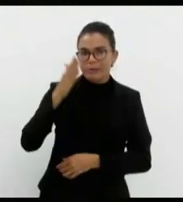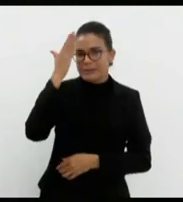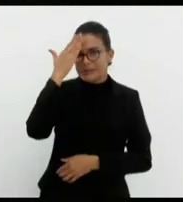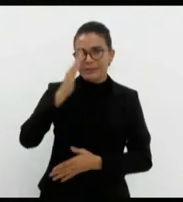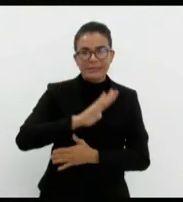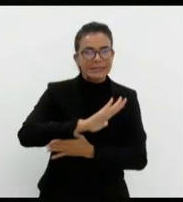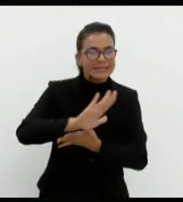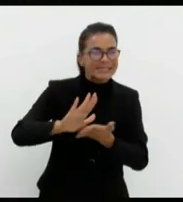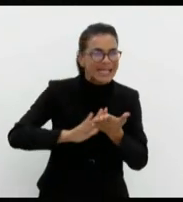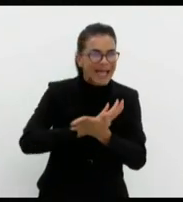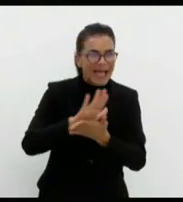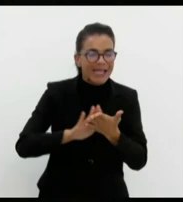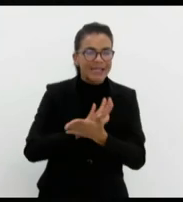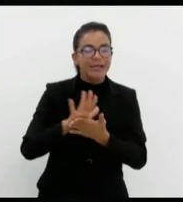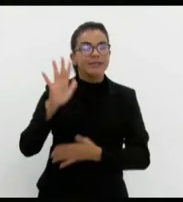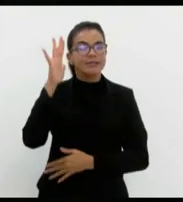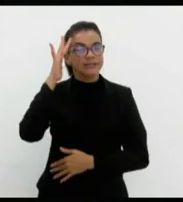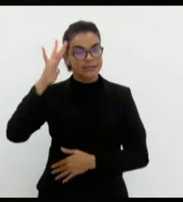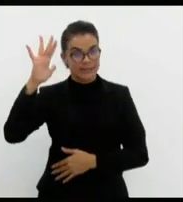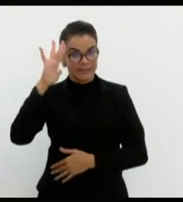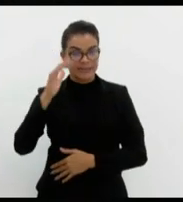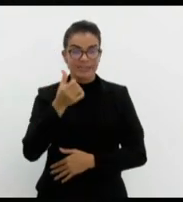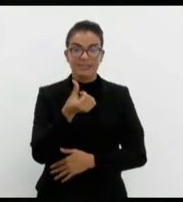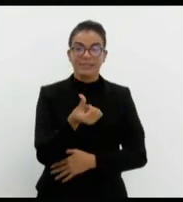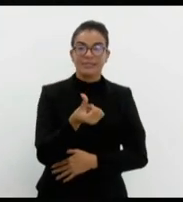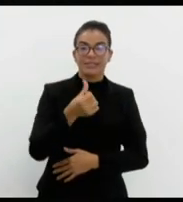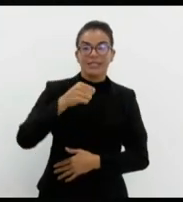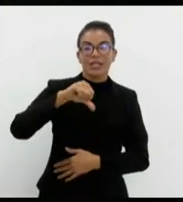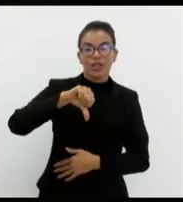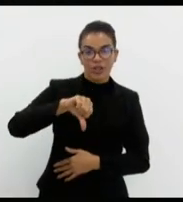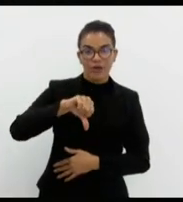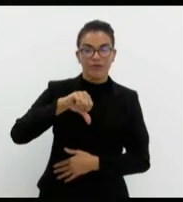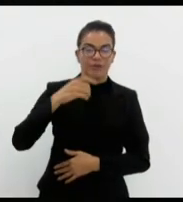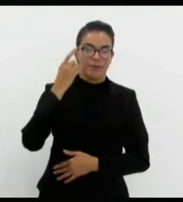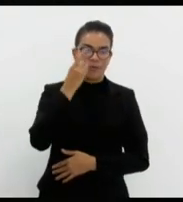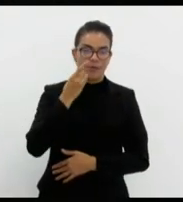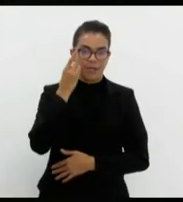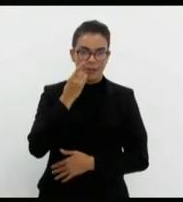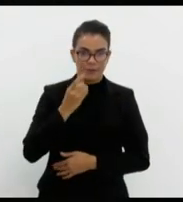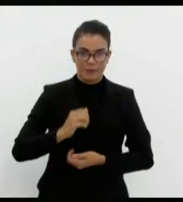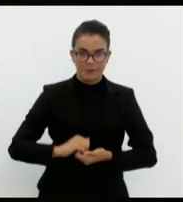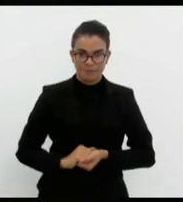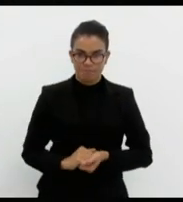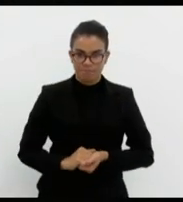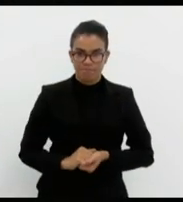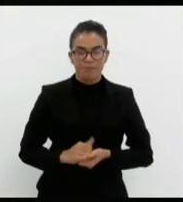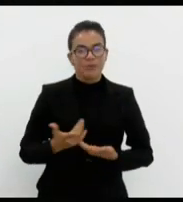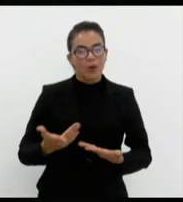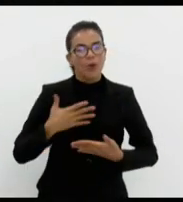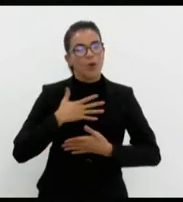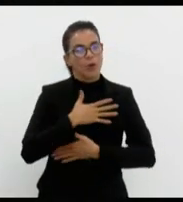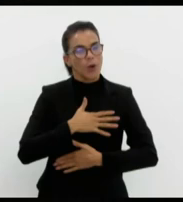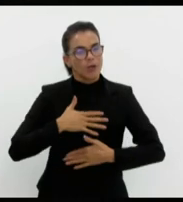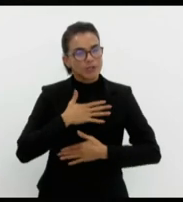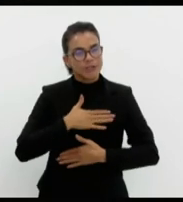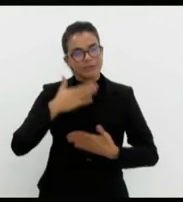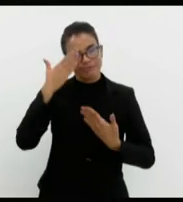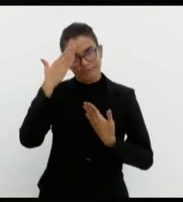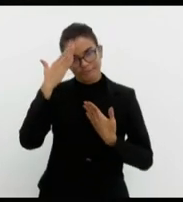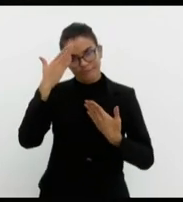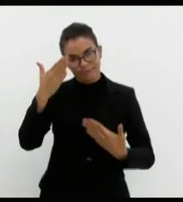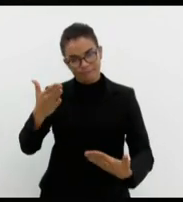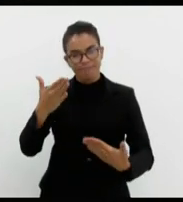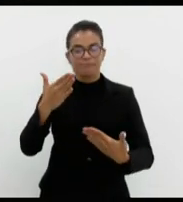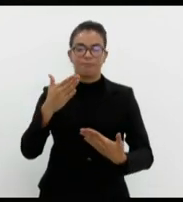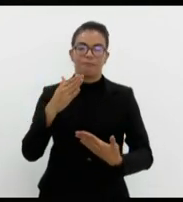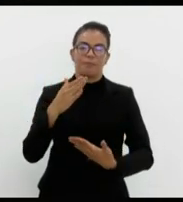investigação, imagina os 69 deputados. Então, eu gostaria aqui de agradecer ao presidente